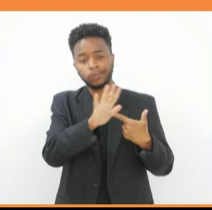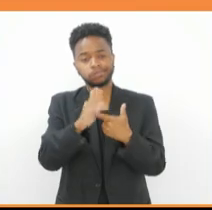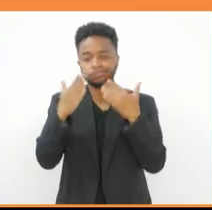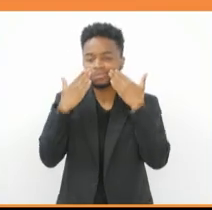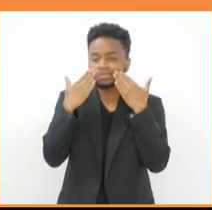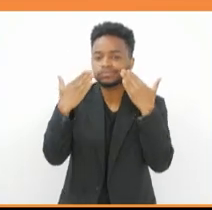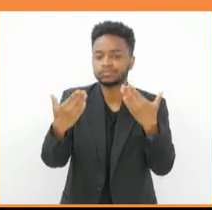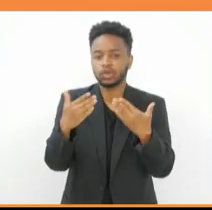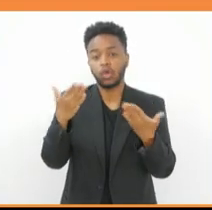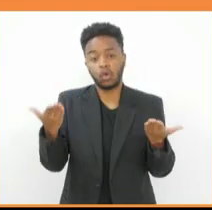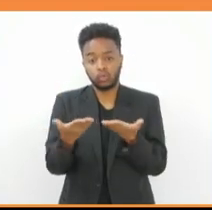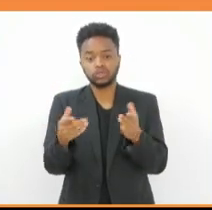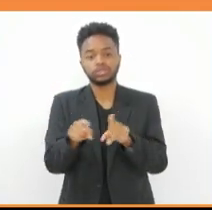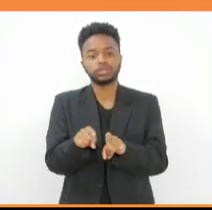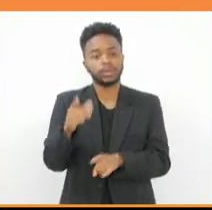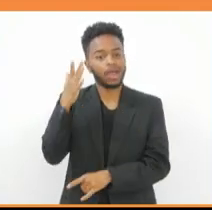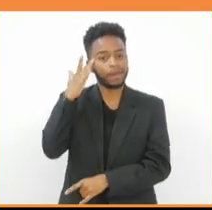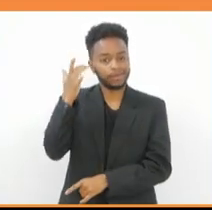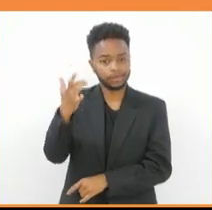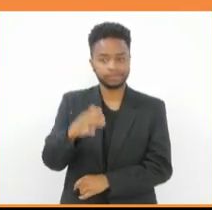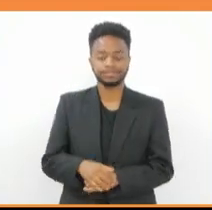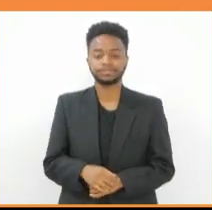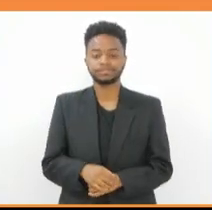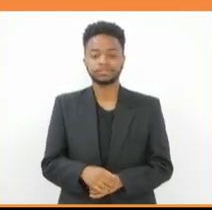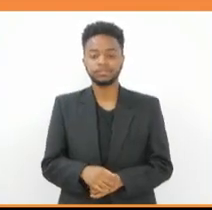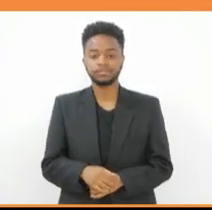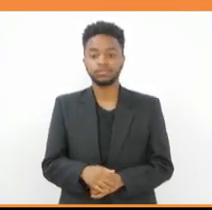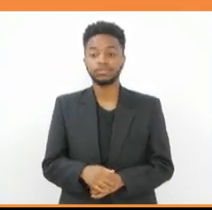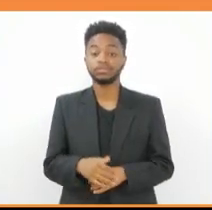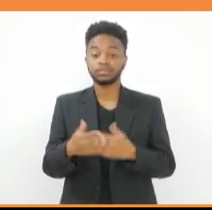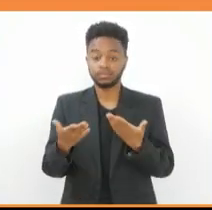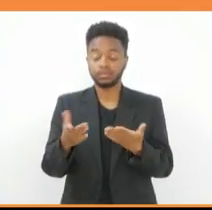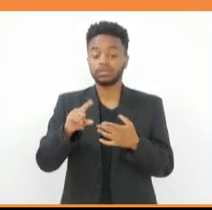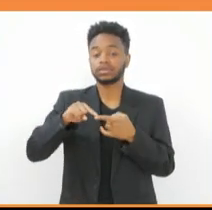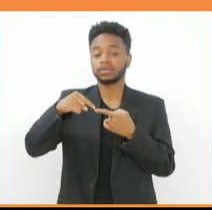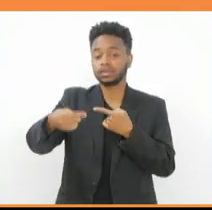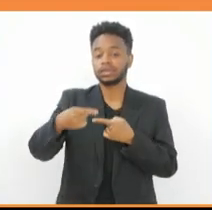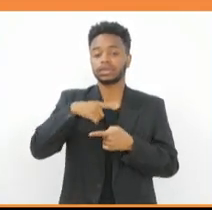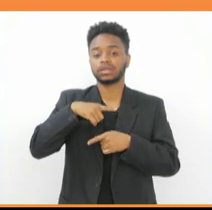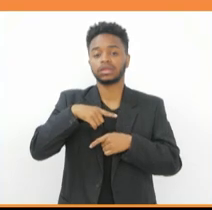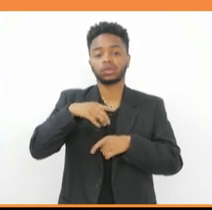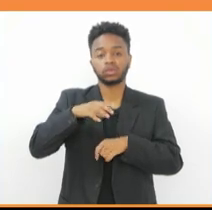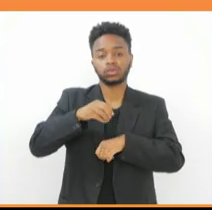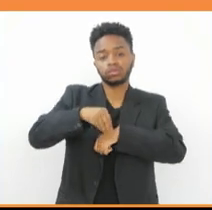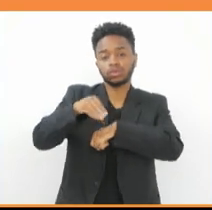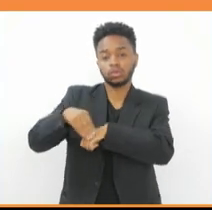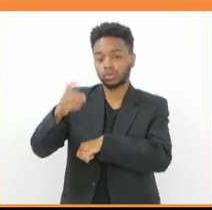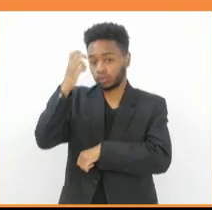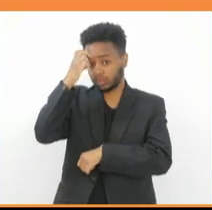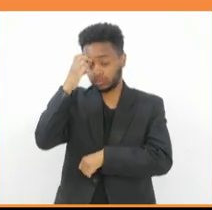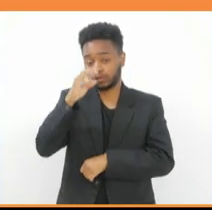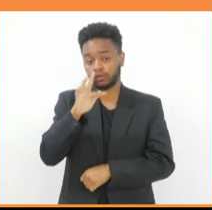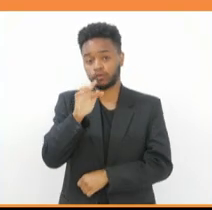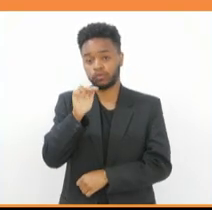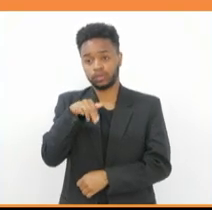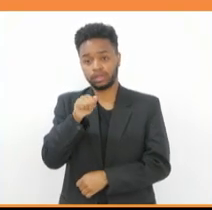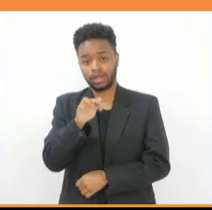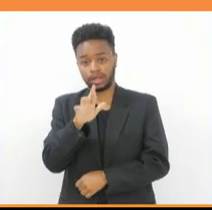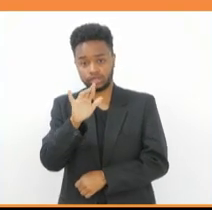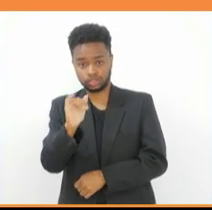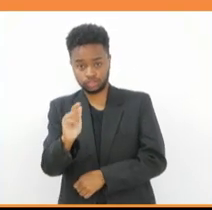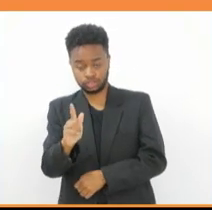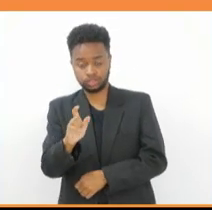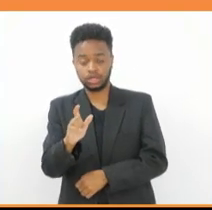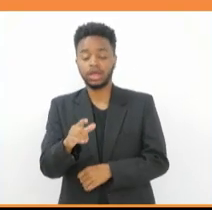o palco hoje e amanhã. Para o final do ano, está previsto o Giro Cultural da Funarge, com apresentação de Xande de Pilares e hits.